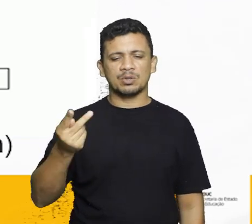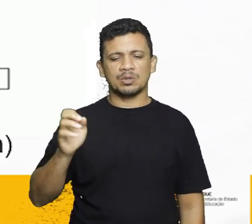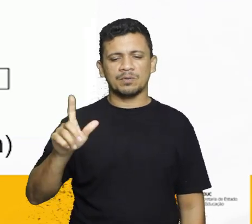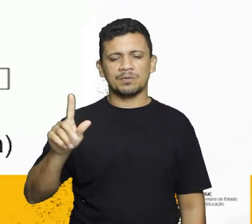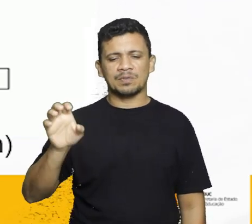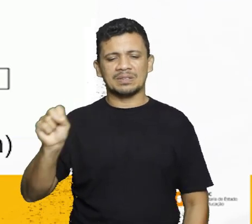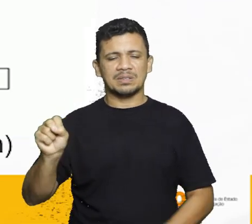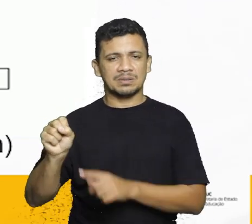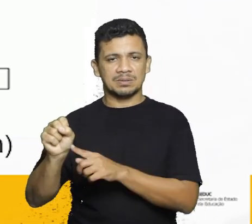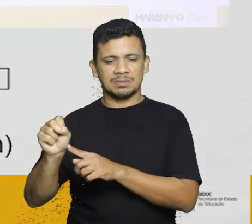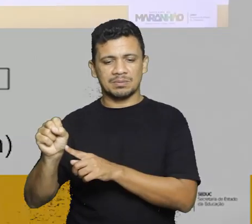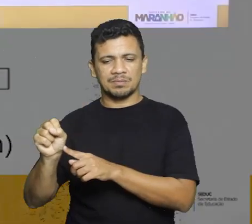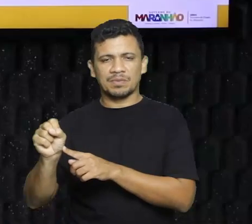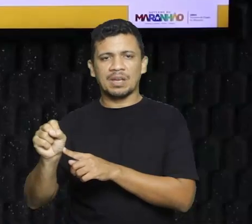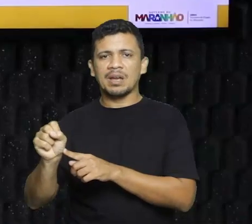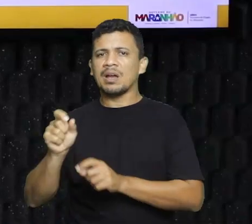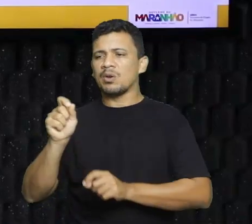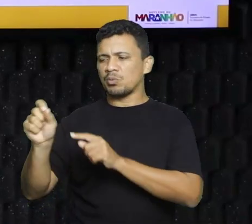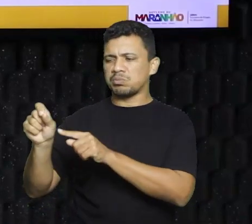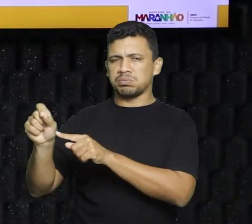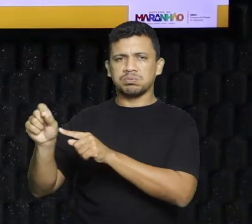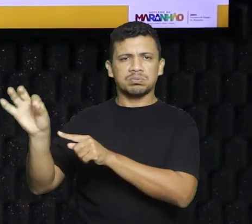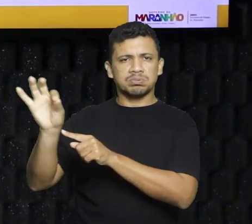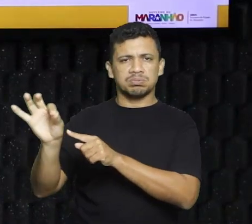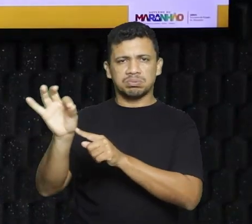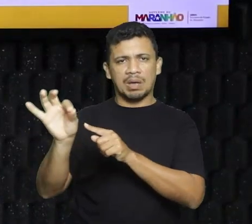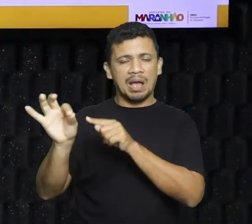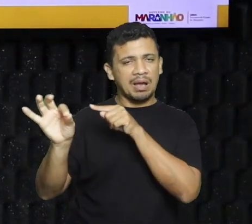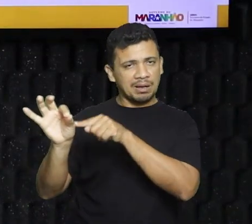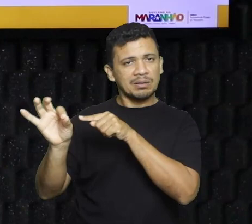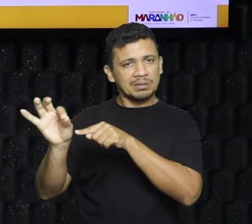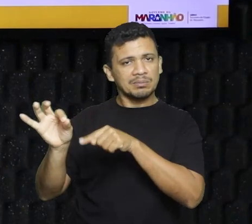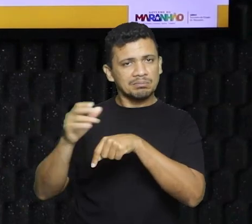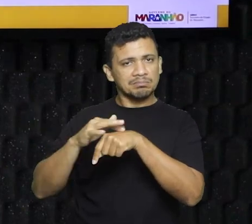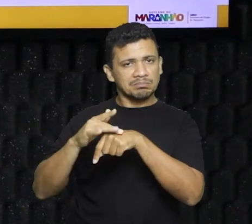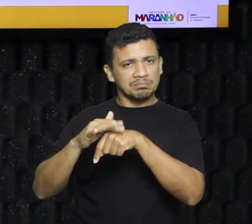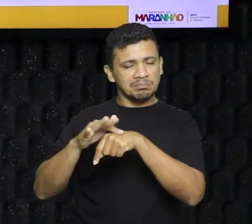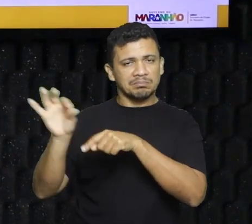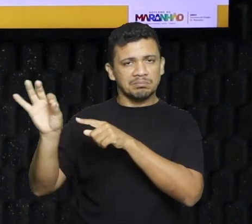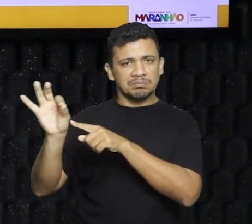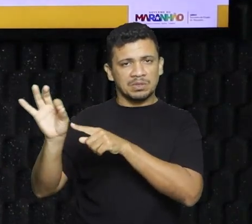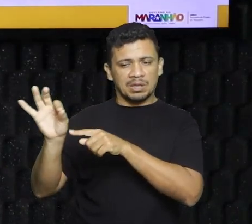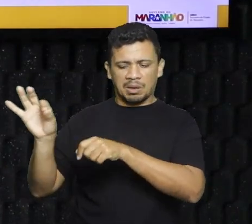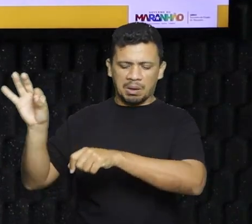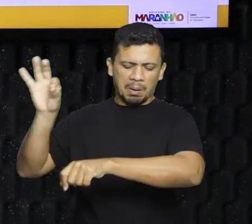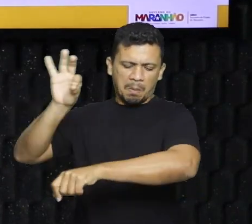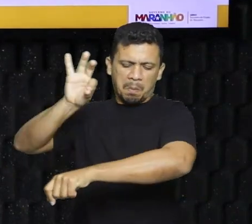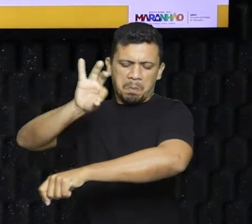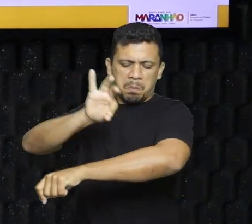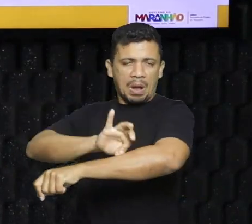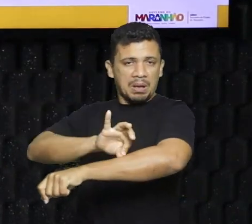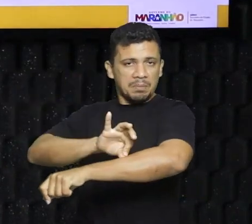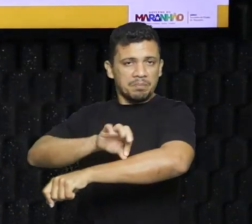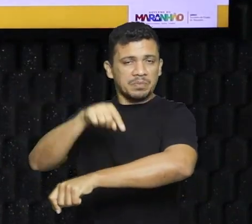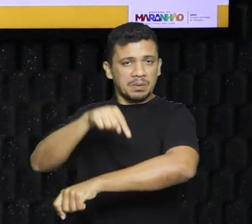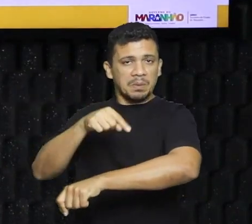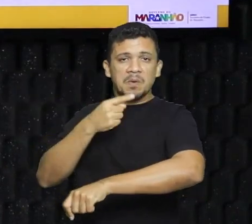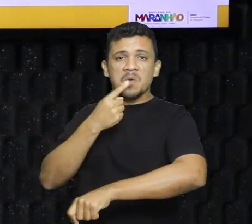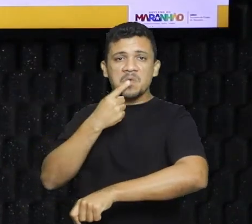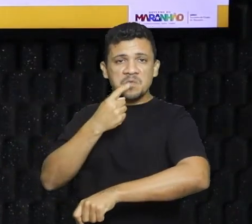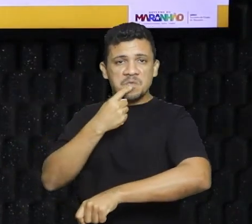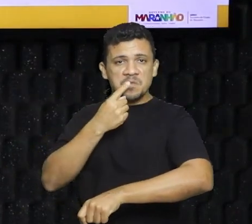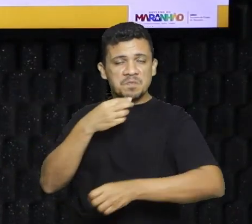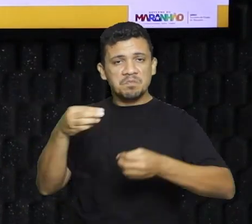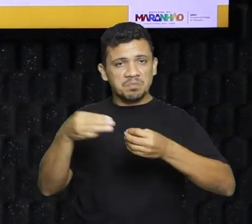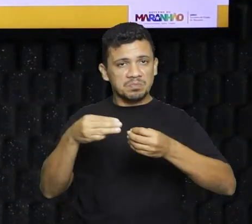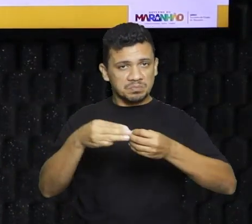esse protozoário que vai estar se alojando em células do nosso sangue, células vermelhas do sangue, Nós